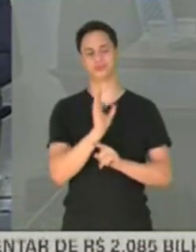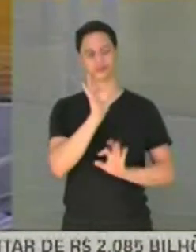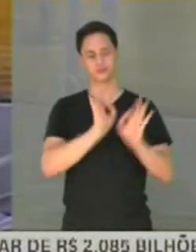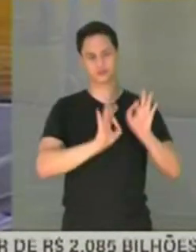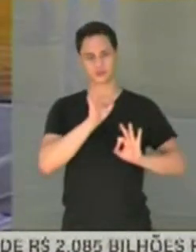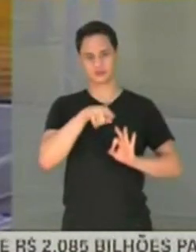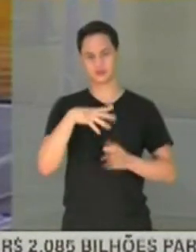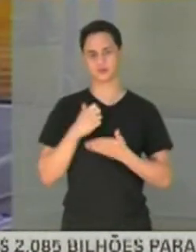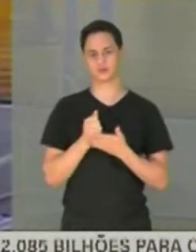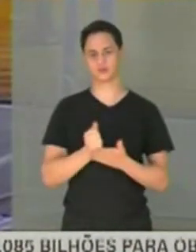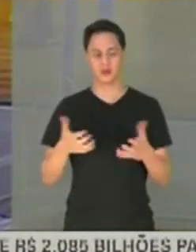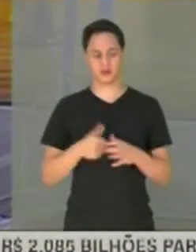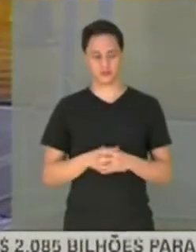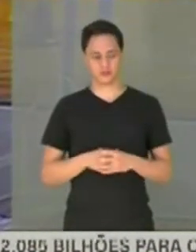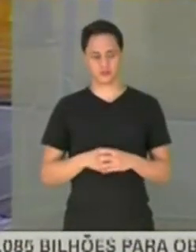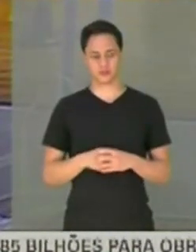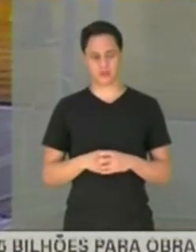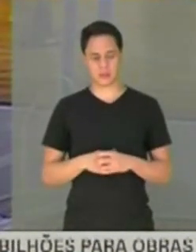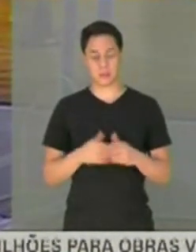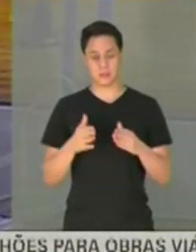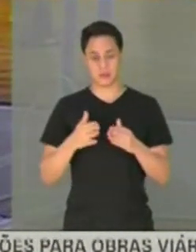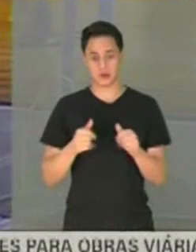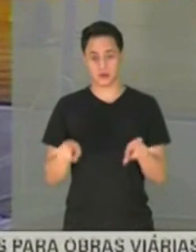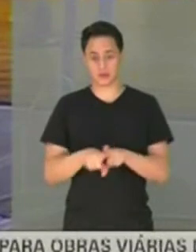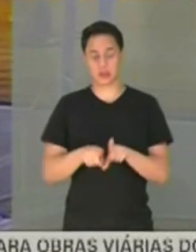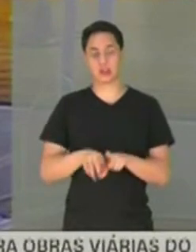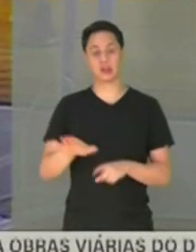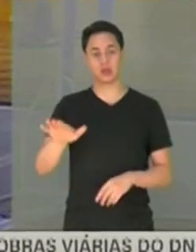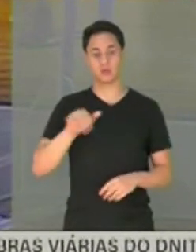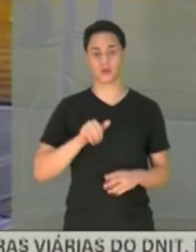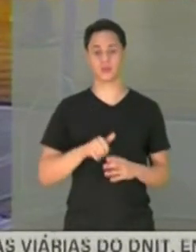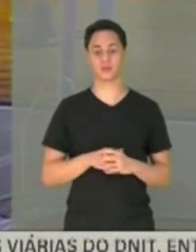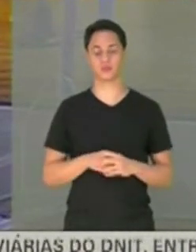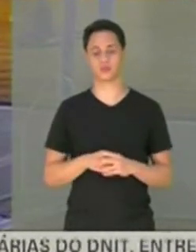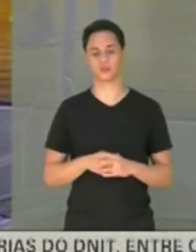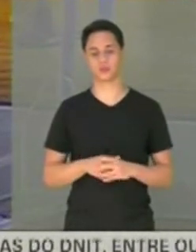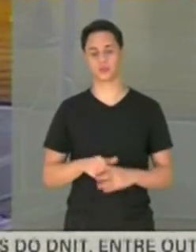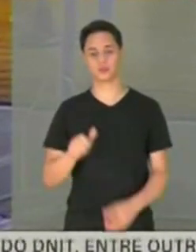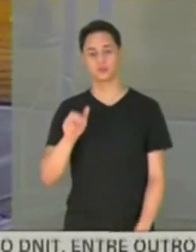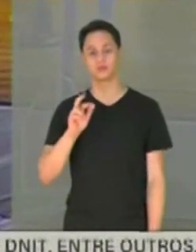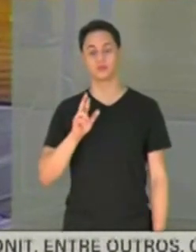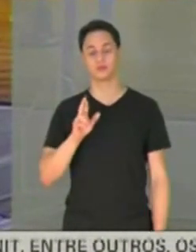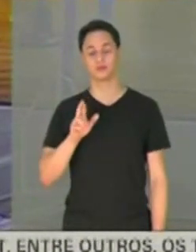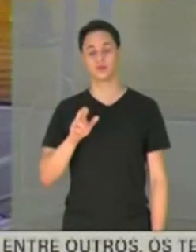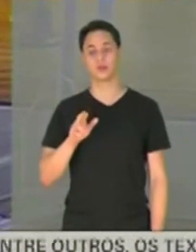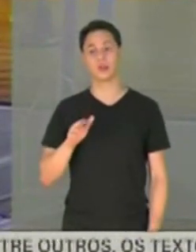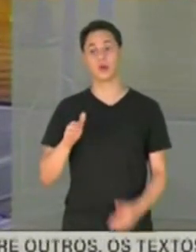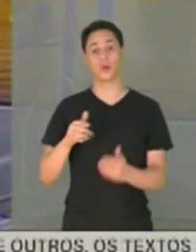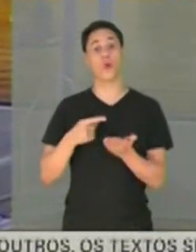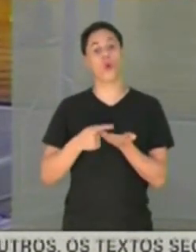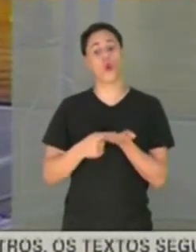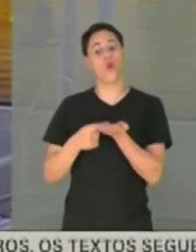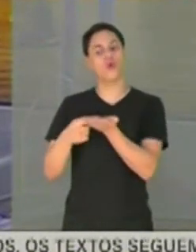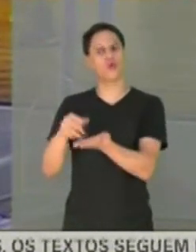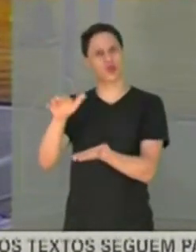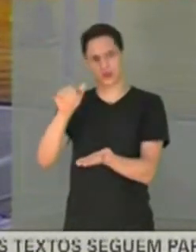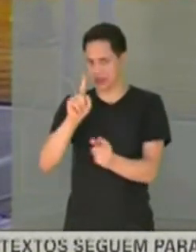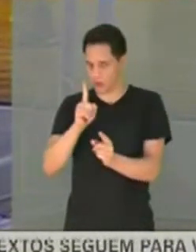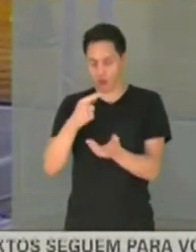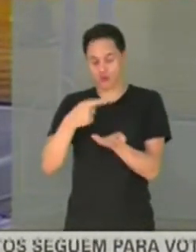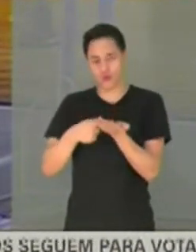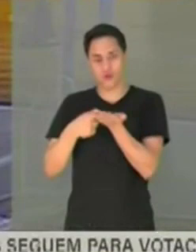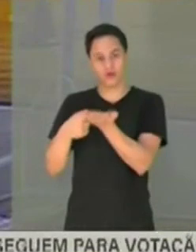zelosa aqui, dessa CPI. A pedi a convocação do senhor... Convocação não, convite do senhor